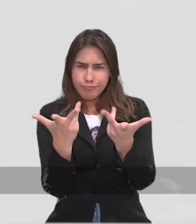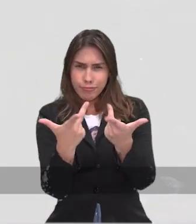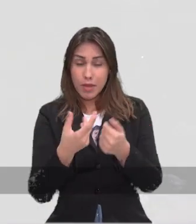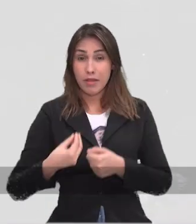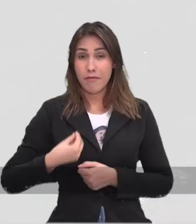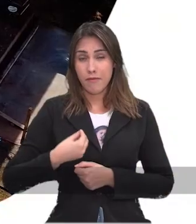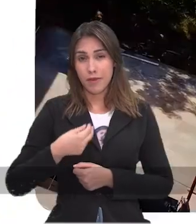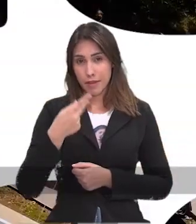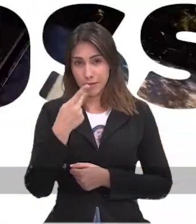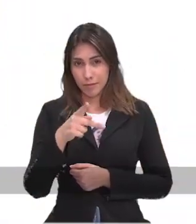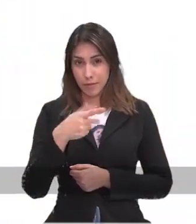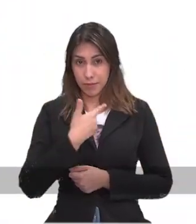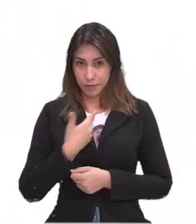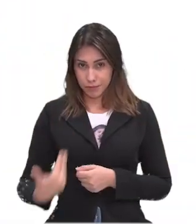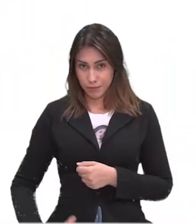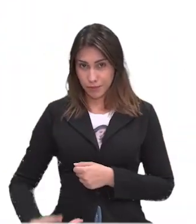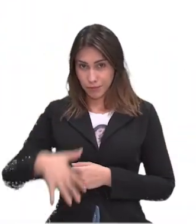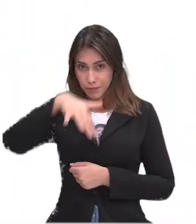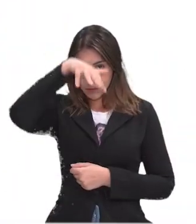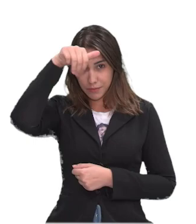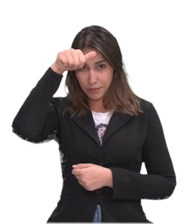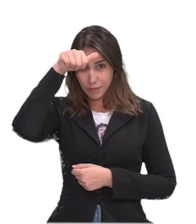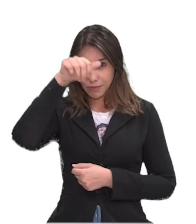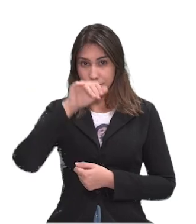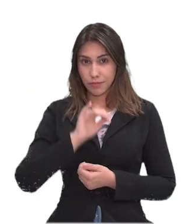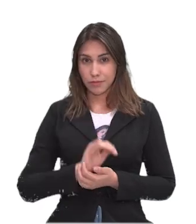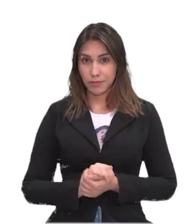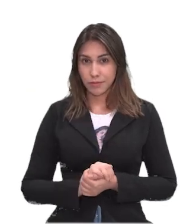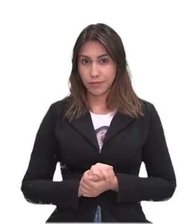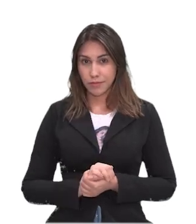para você. Governo de Mato Grosso